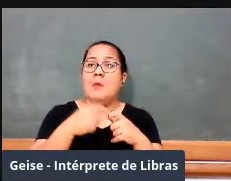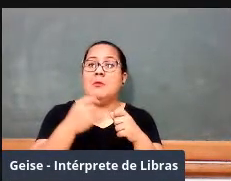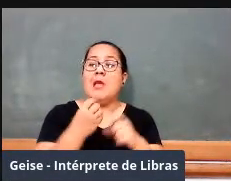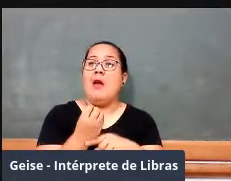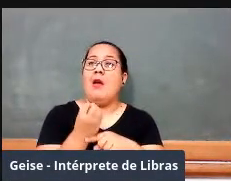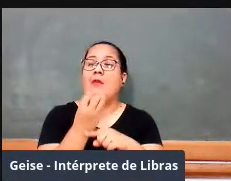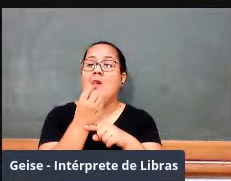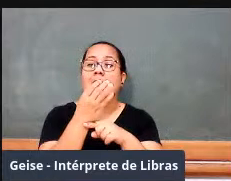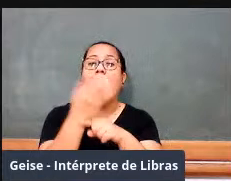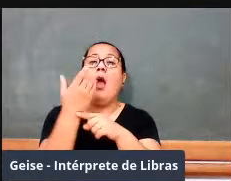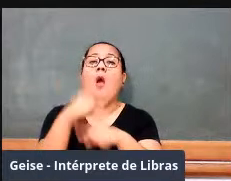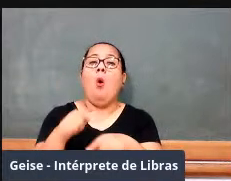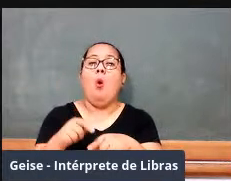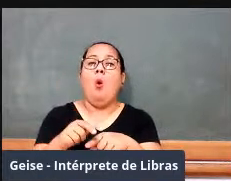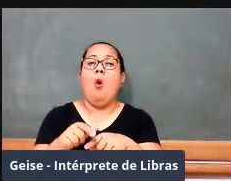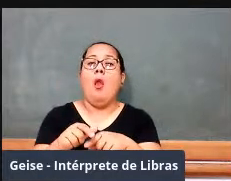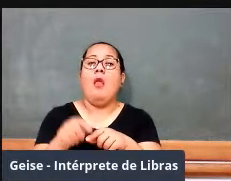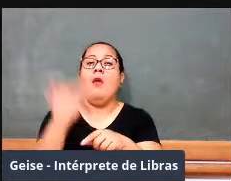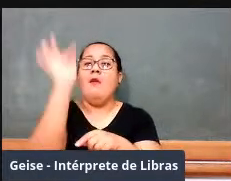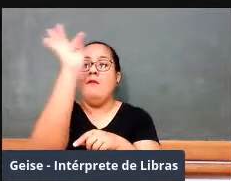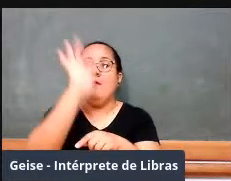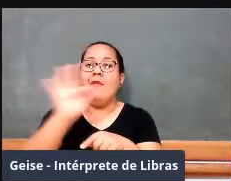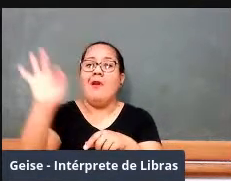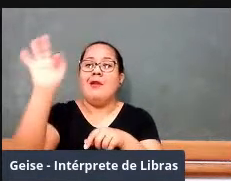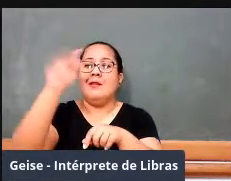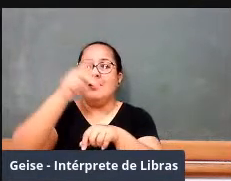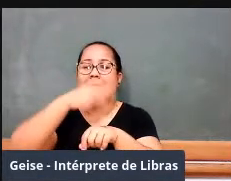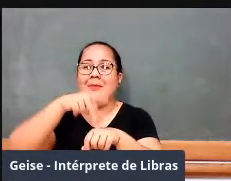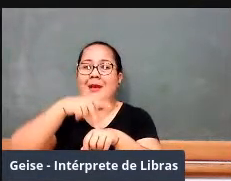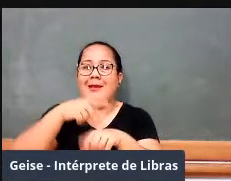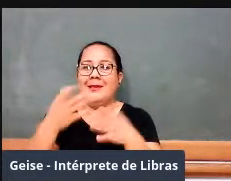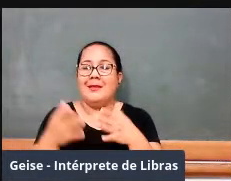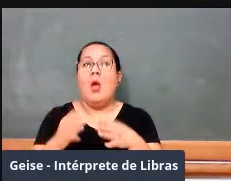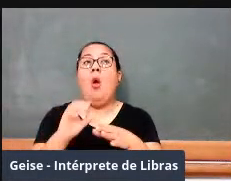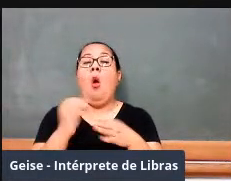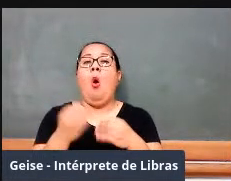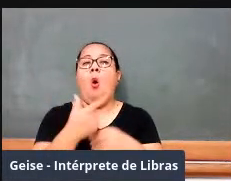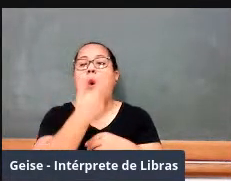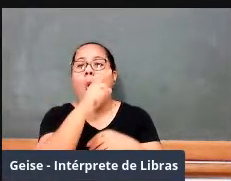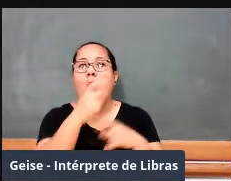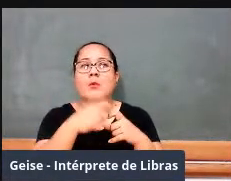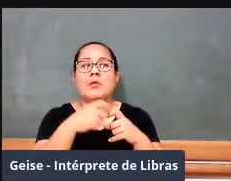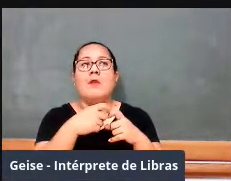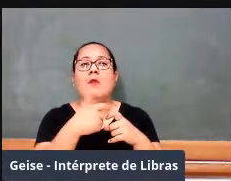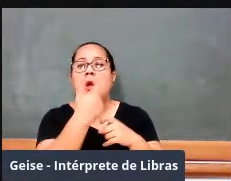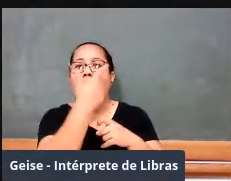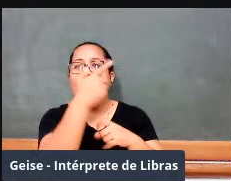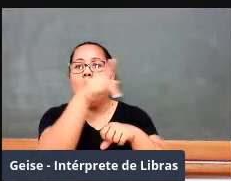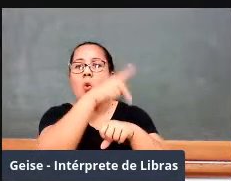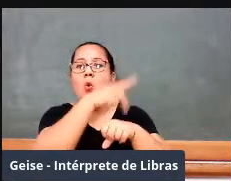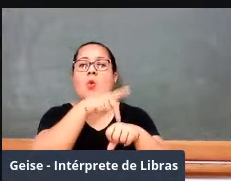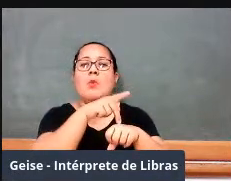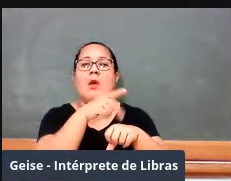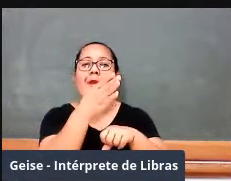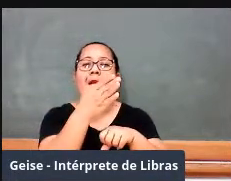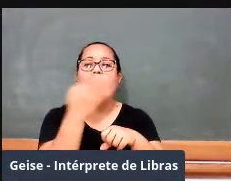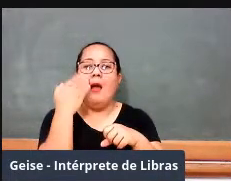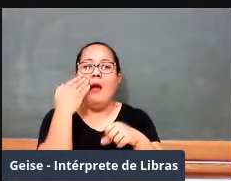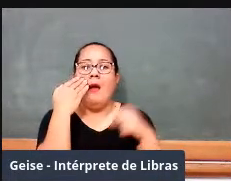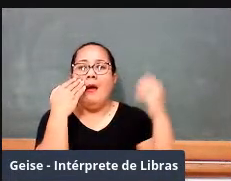medicina na faculdade de medicina em Montpellier, como você vê aí até hoje, tem o frontispício da